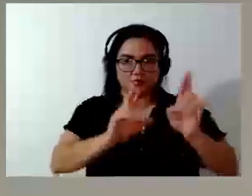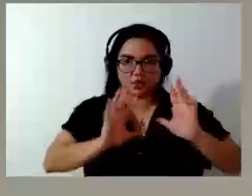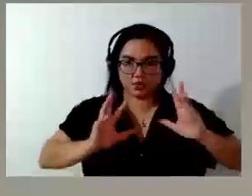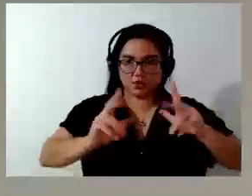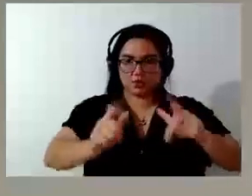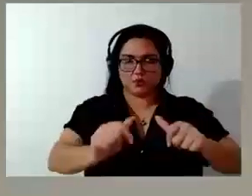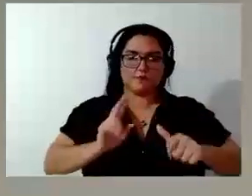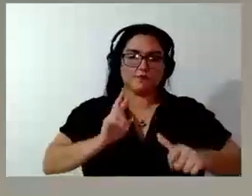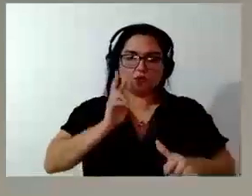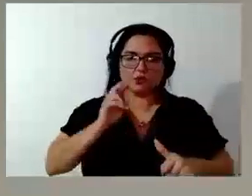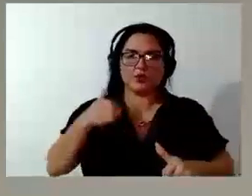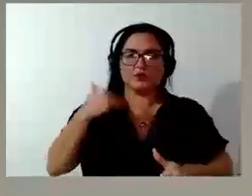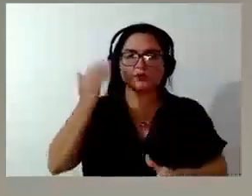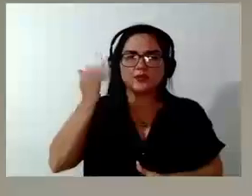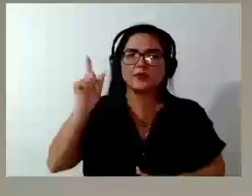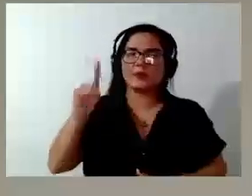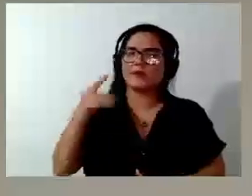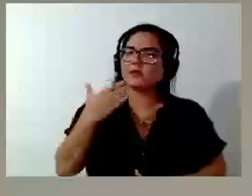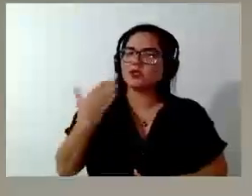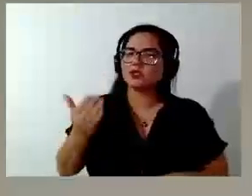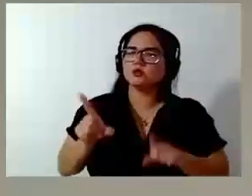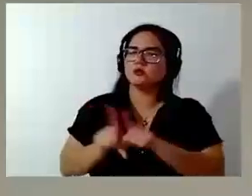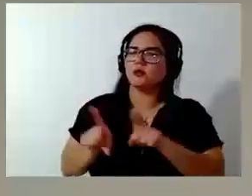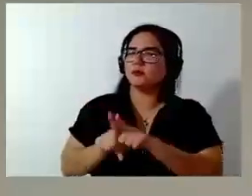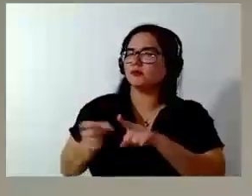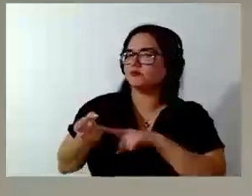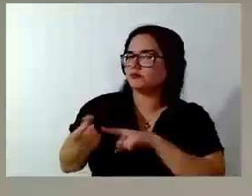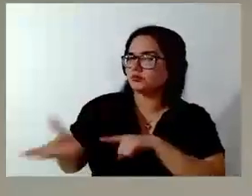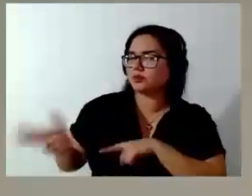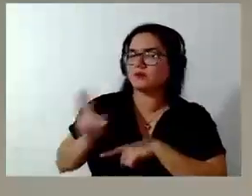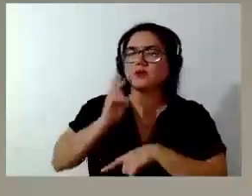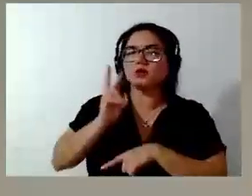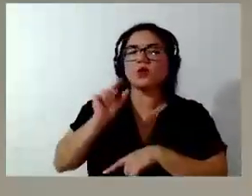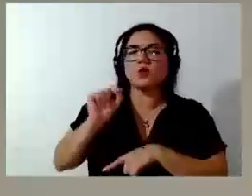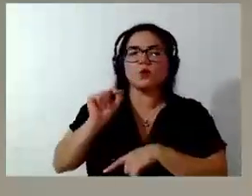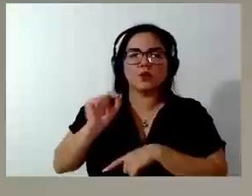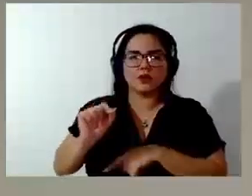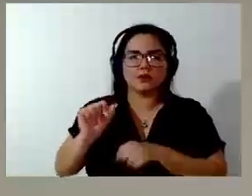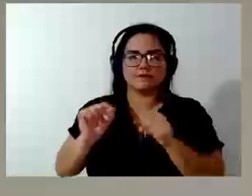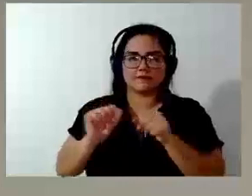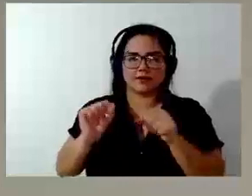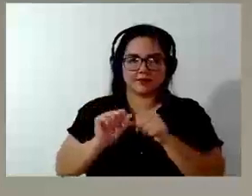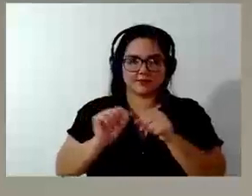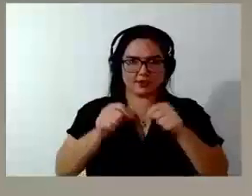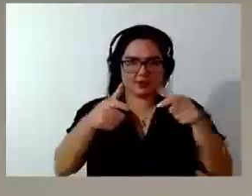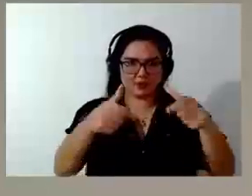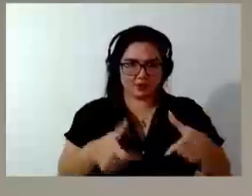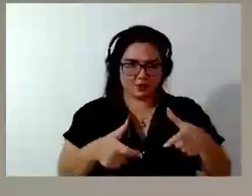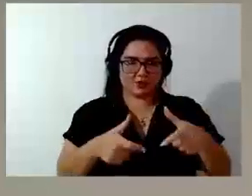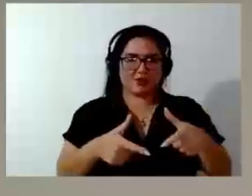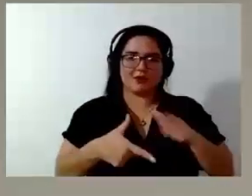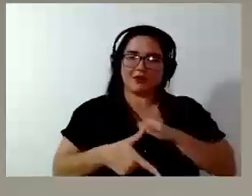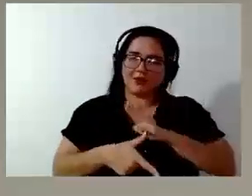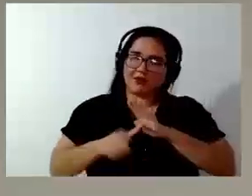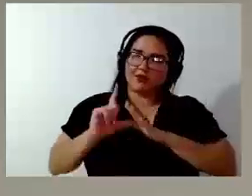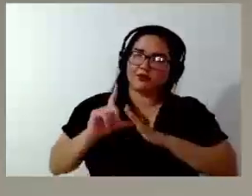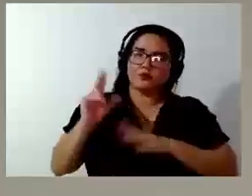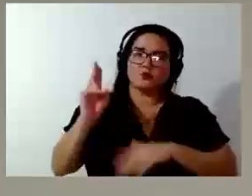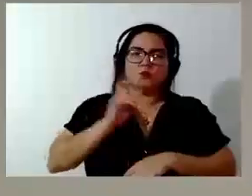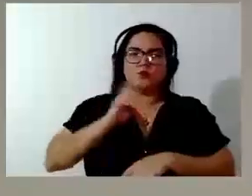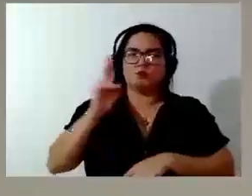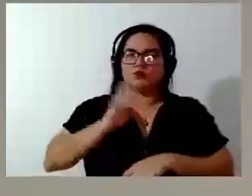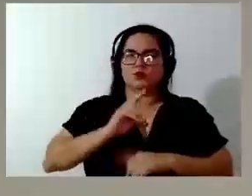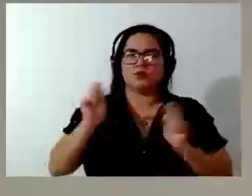creio que é o pedido também dos demais vereadores, para que seja colocado o guarda-rei o quanto antes, com o máximo de urgência possível.